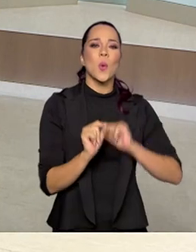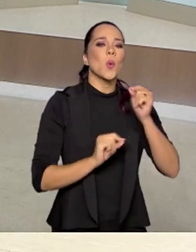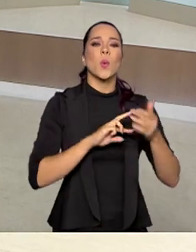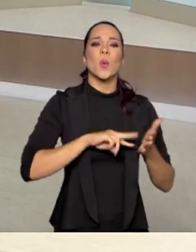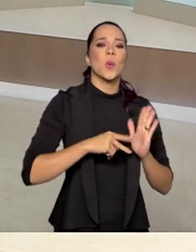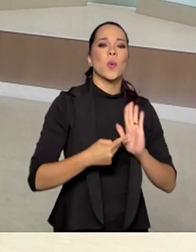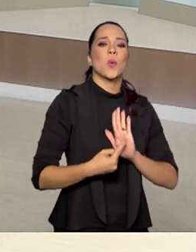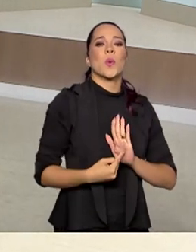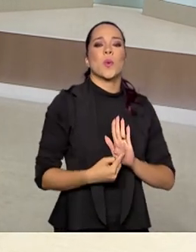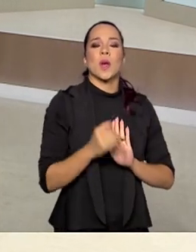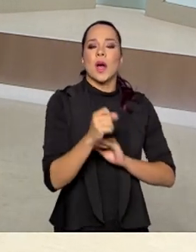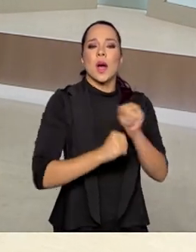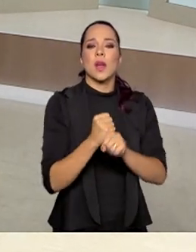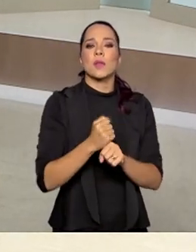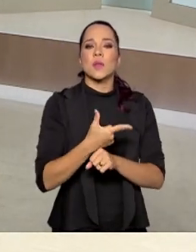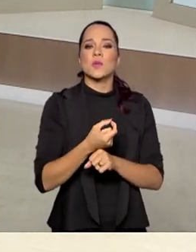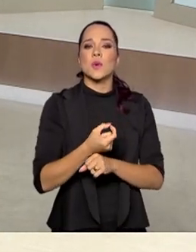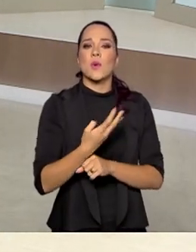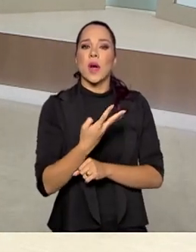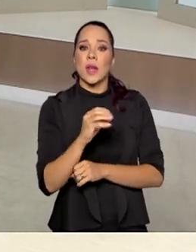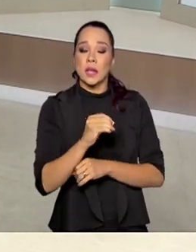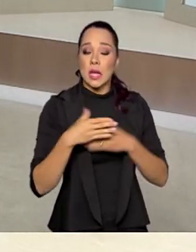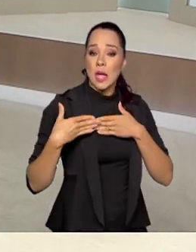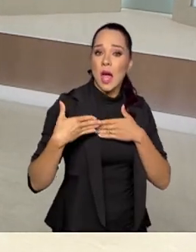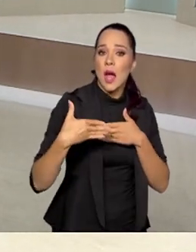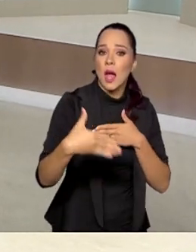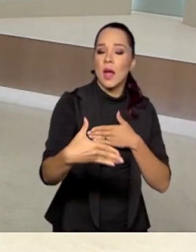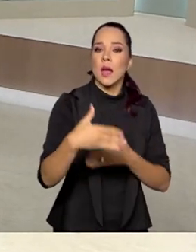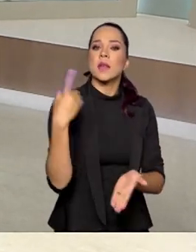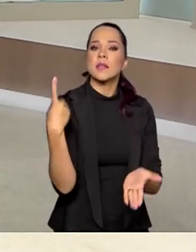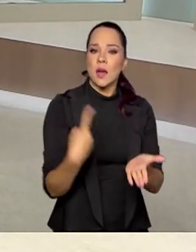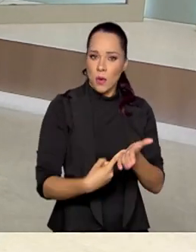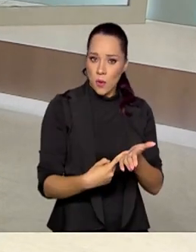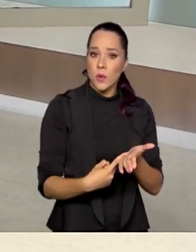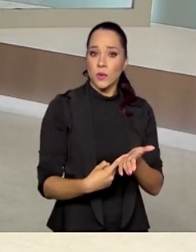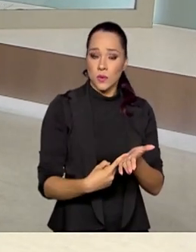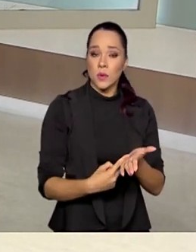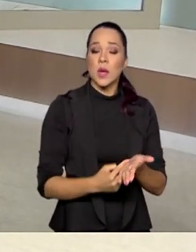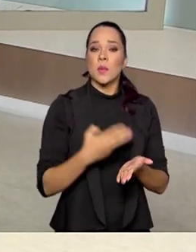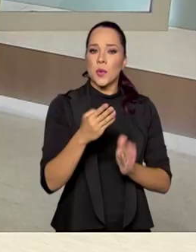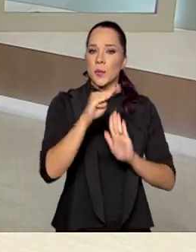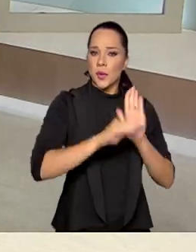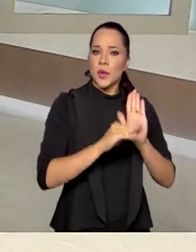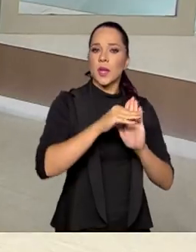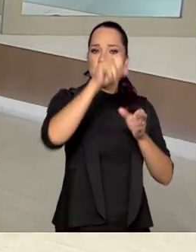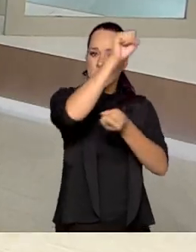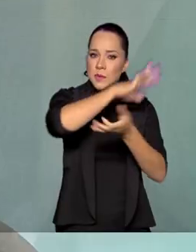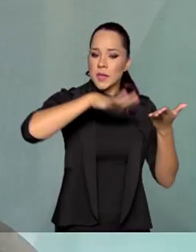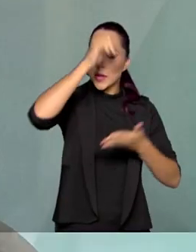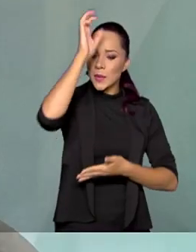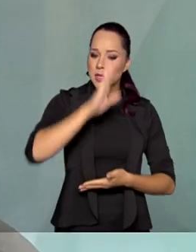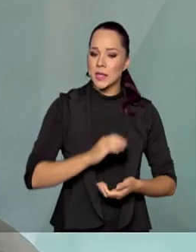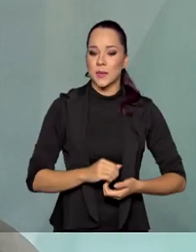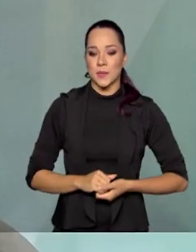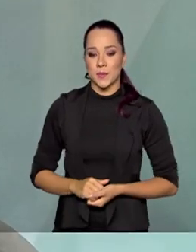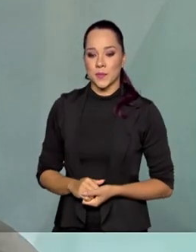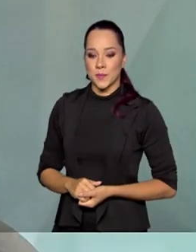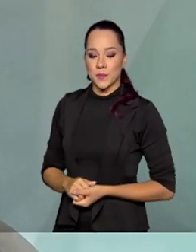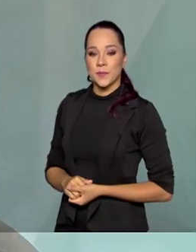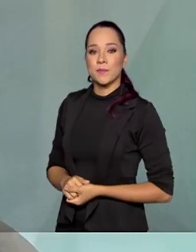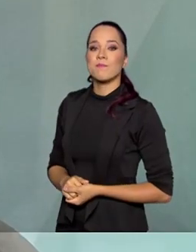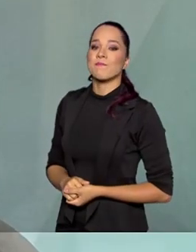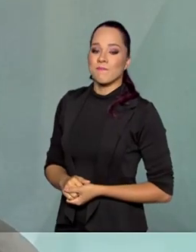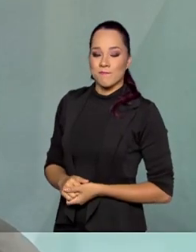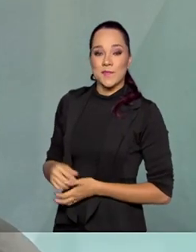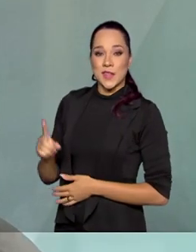significar em 2040 e até lá esse acordo para o Programa Espacial Brasileiro? Bem, o